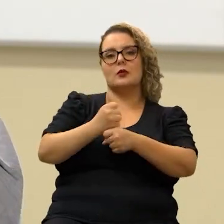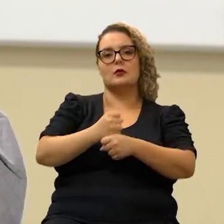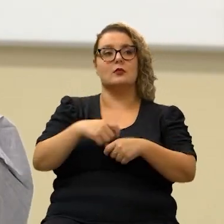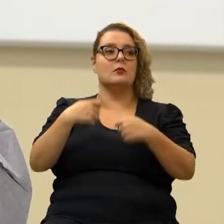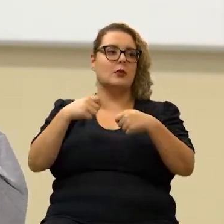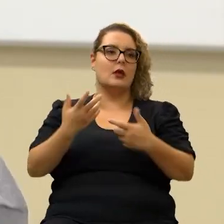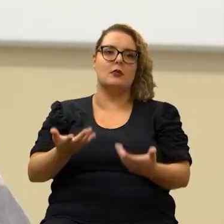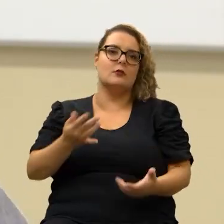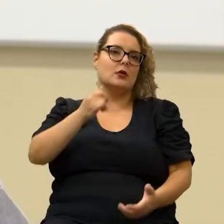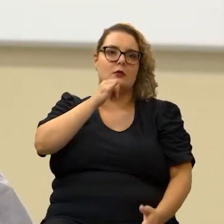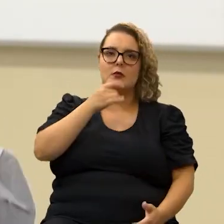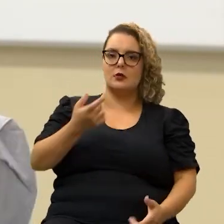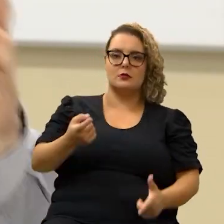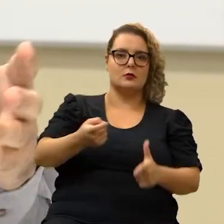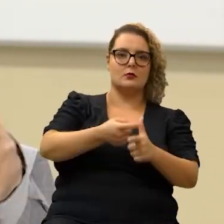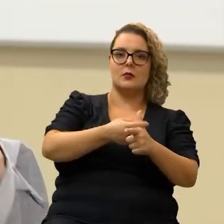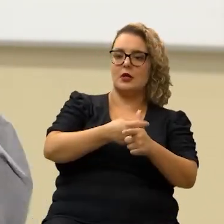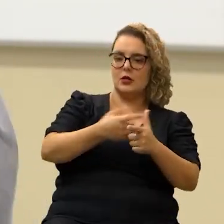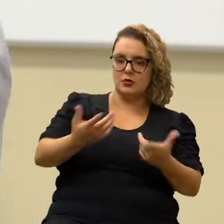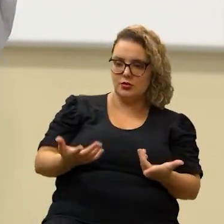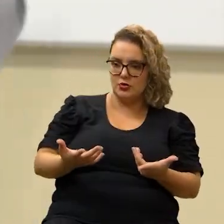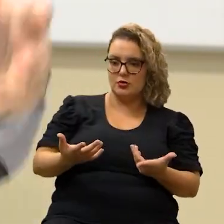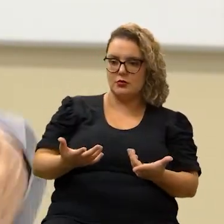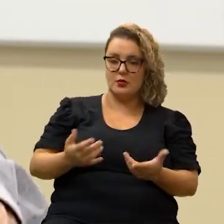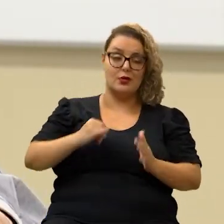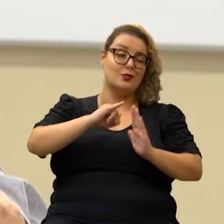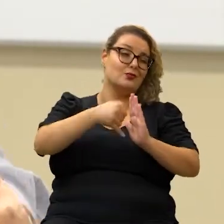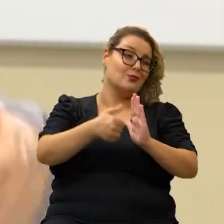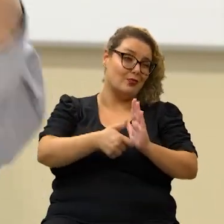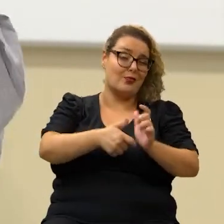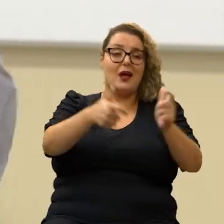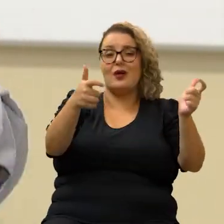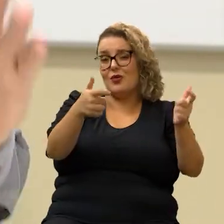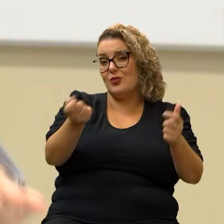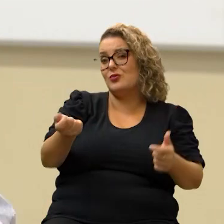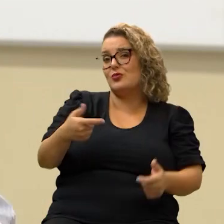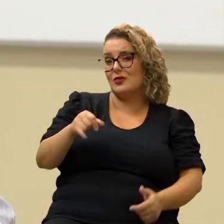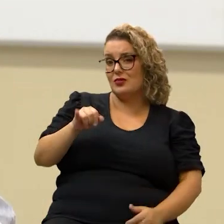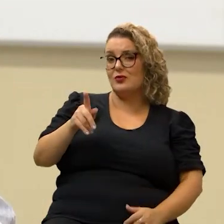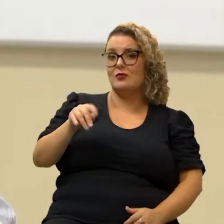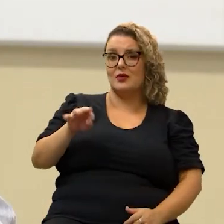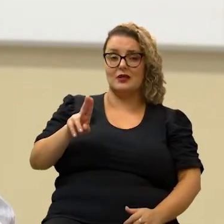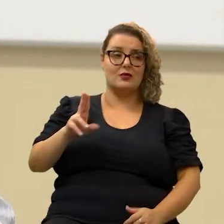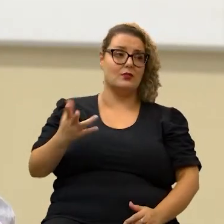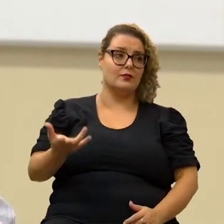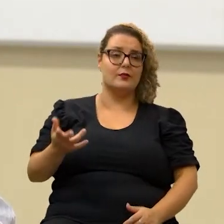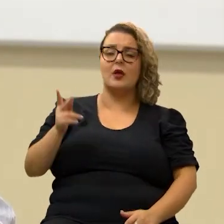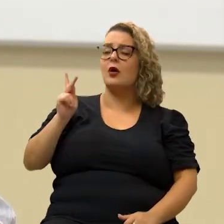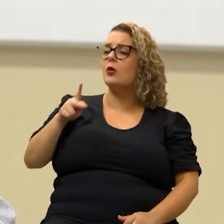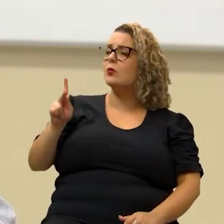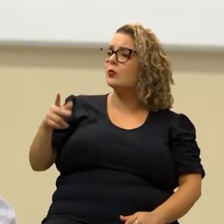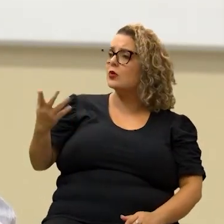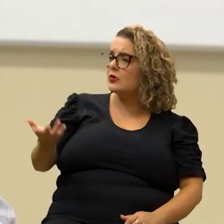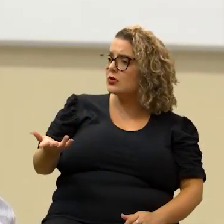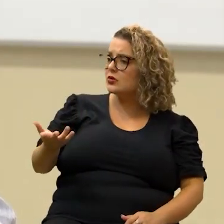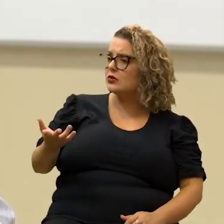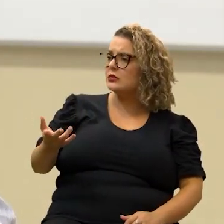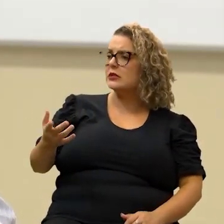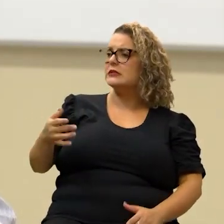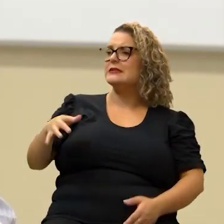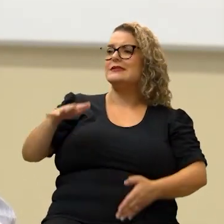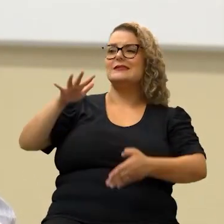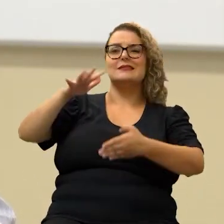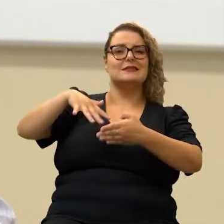do ano você precisar por exemplo entrar numa dívida e vai pagar um juros muito maior do que esse do IPTU agora professor no caso